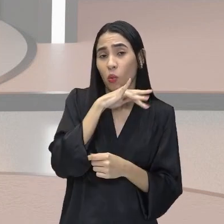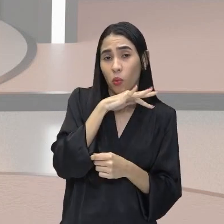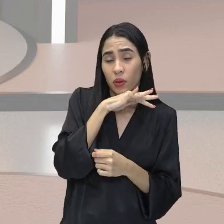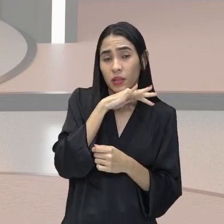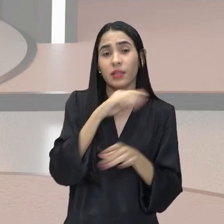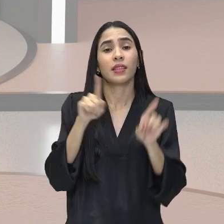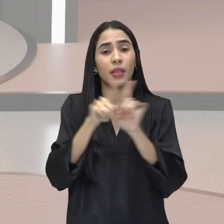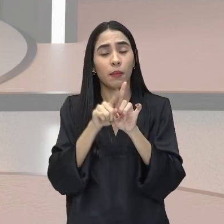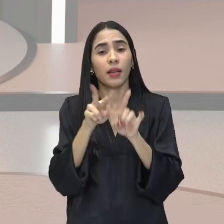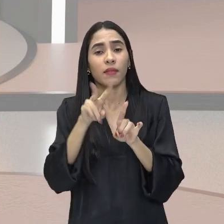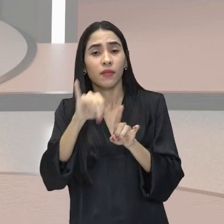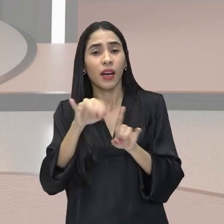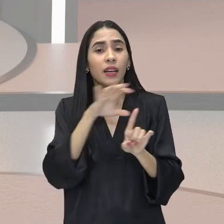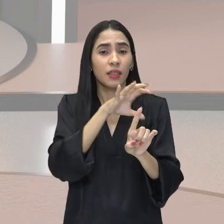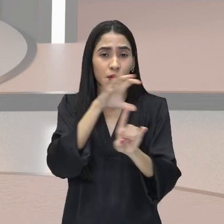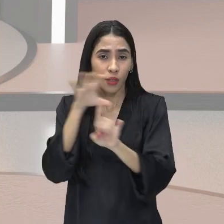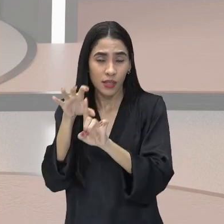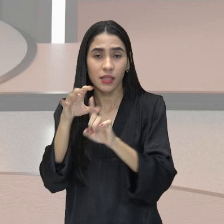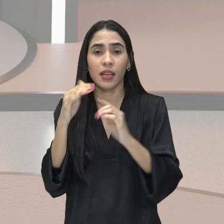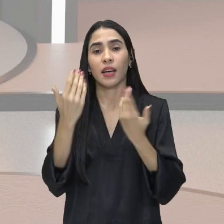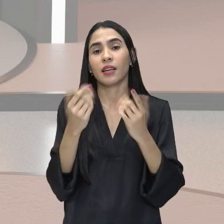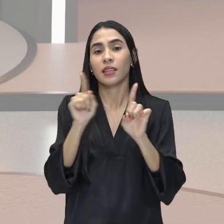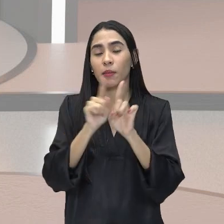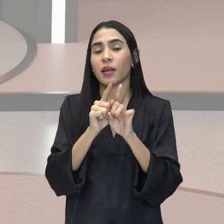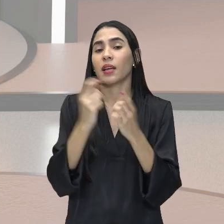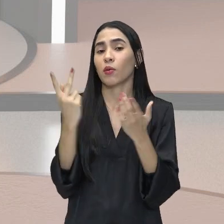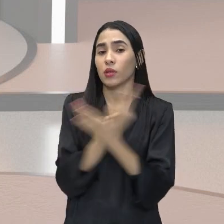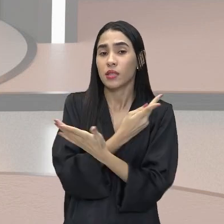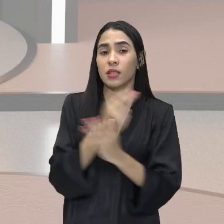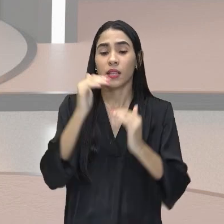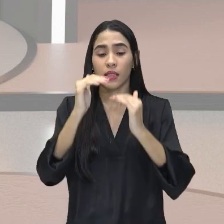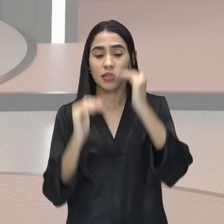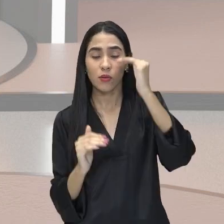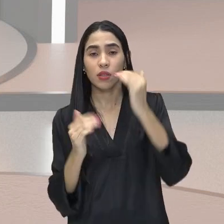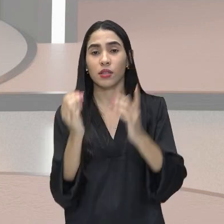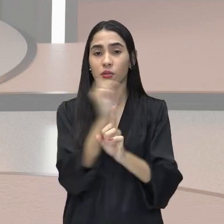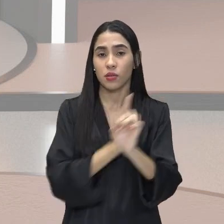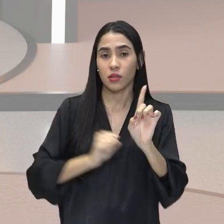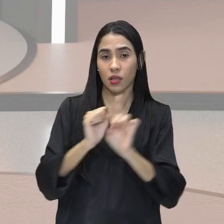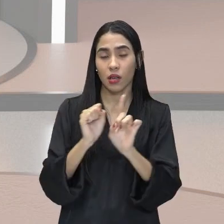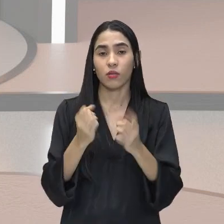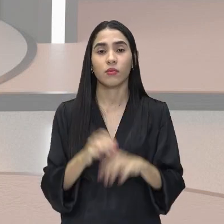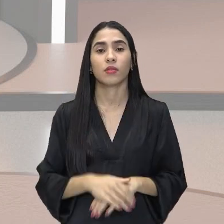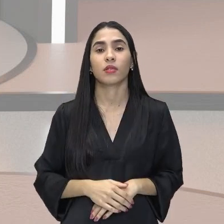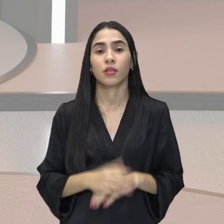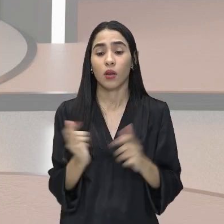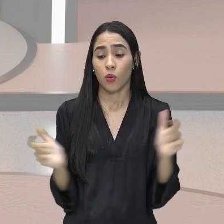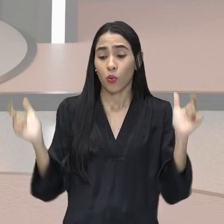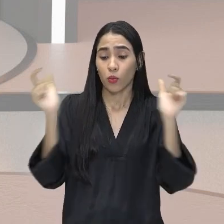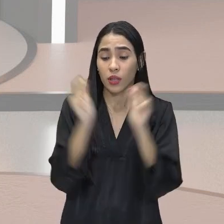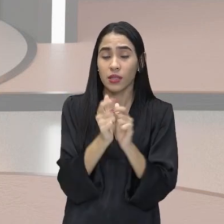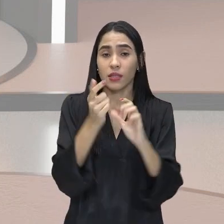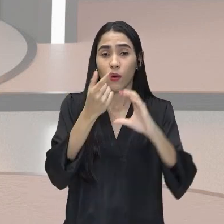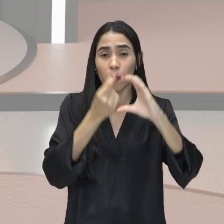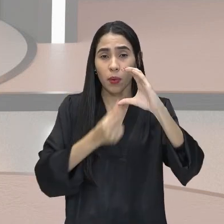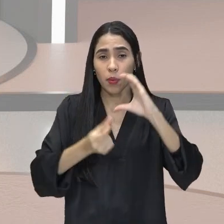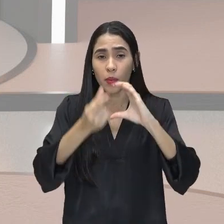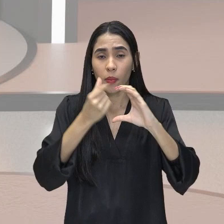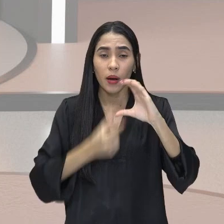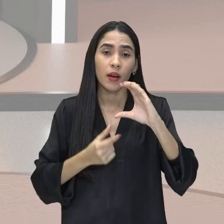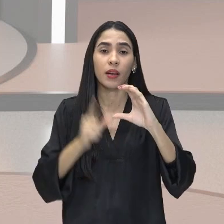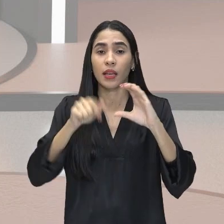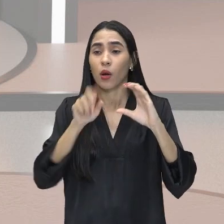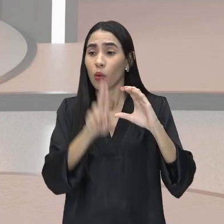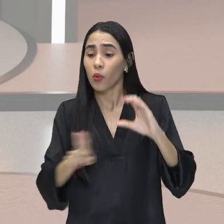também vai causar a desigualdade social. A lógica da acumulação do mercado capitalista, que é o